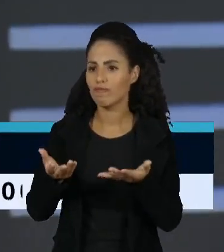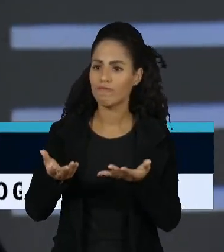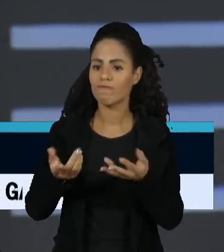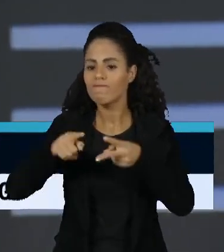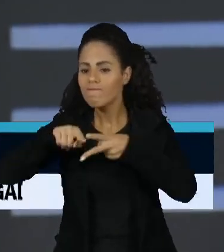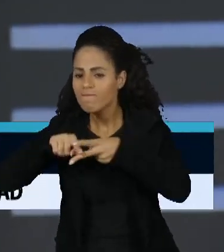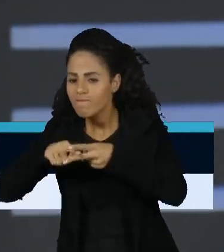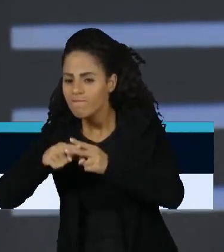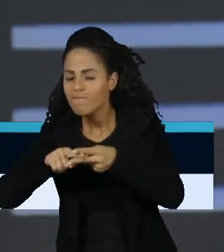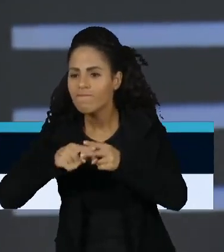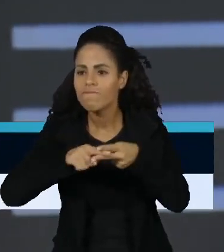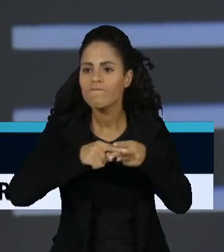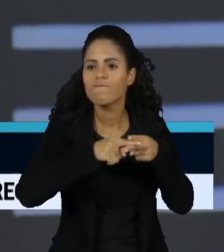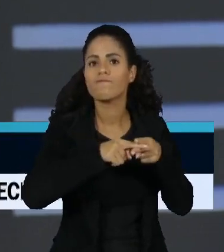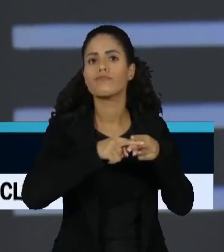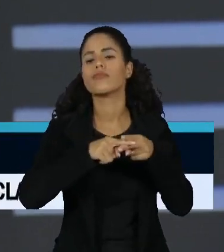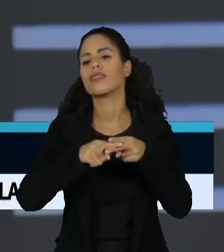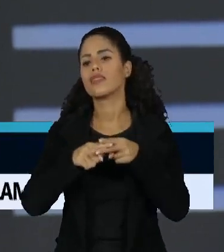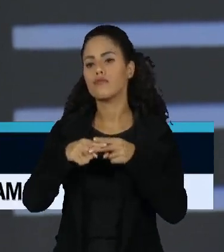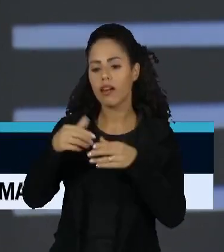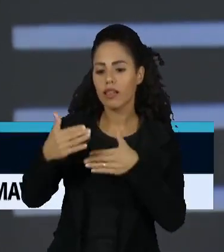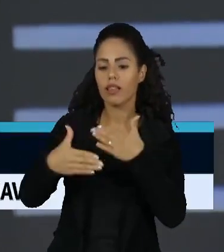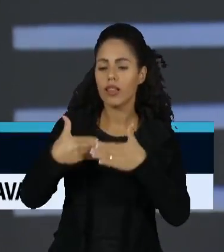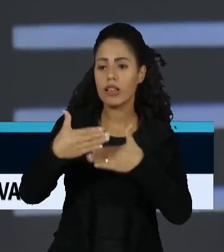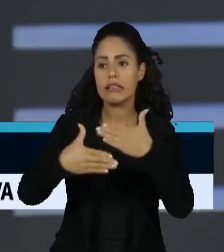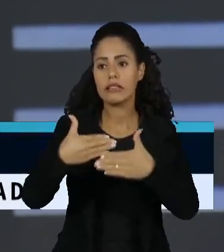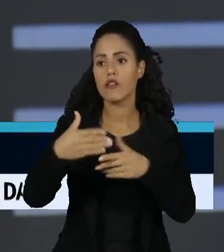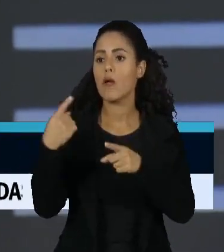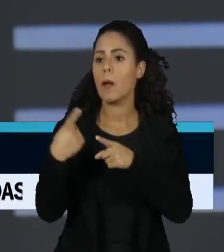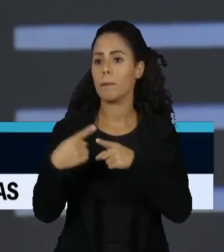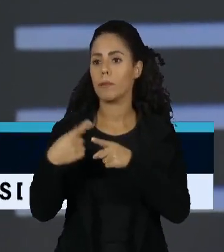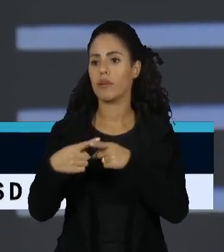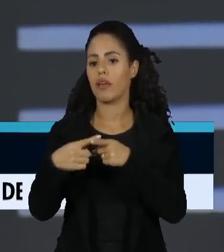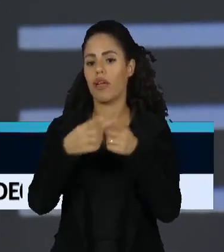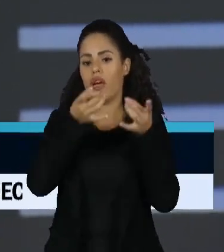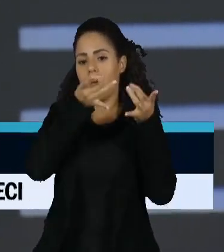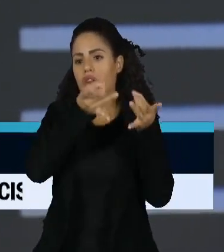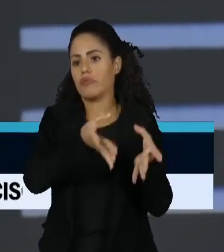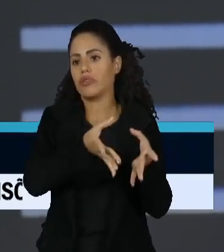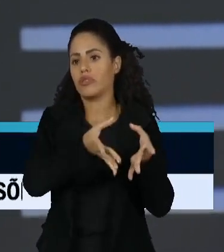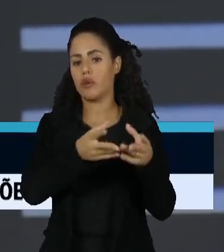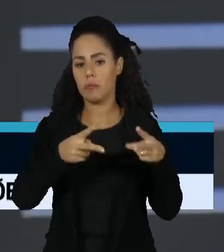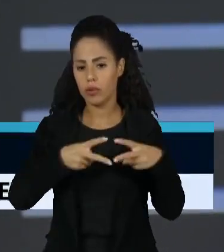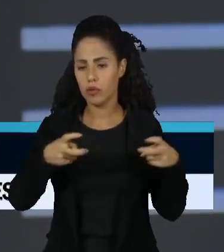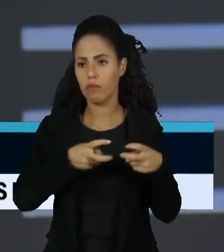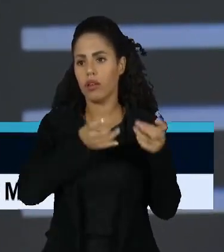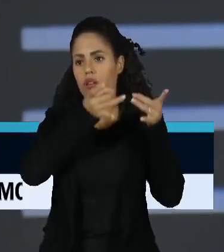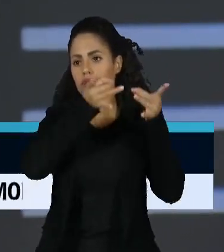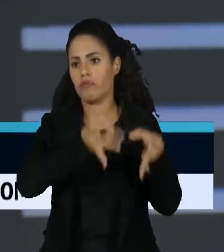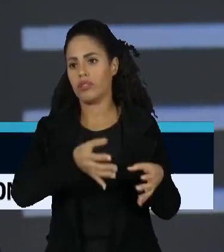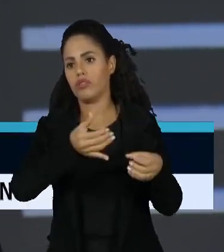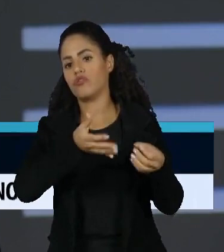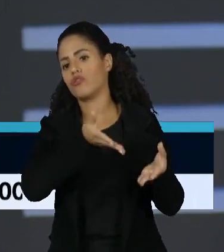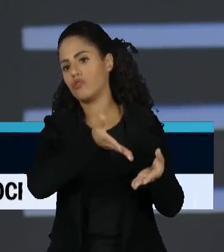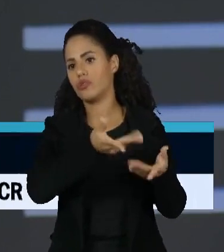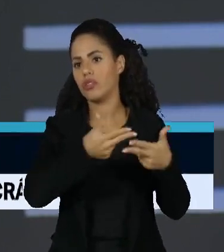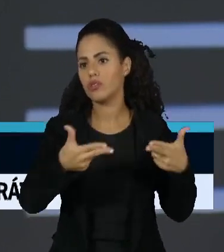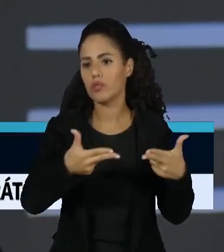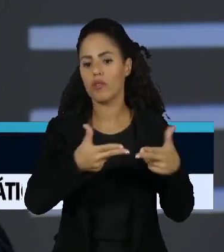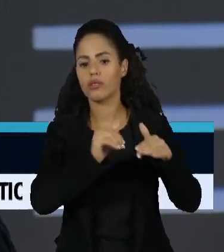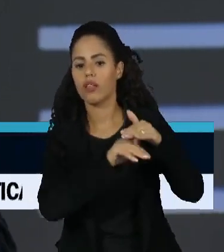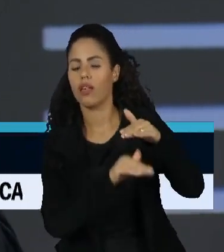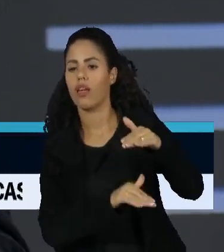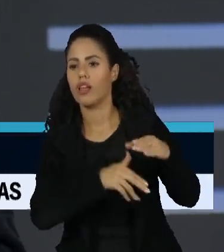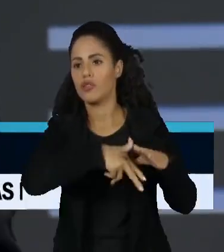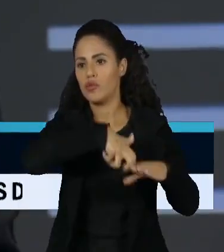arrumar a mobília com o caminhão andando ali, né? Porque, no fundo, eles não podem abrir mão, a Petrobras não pode abrir mão das reservas de